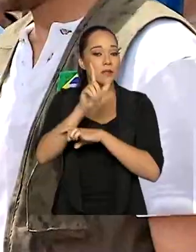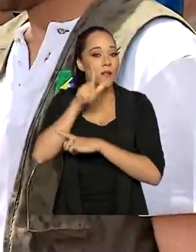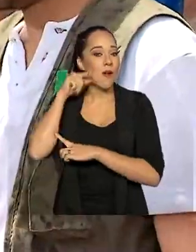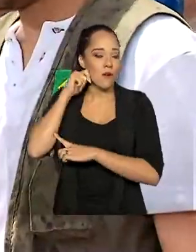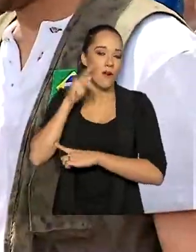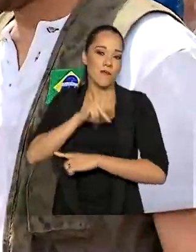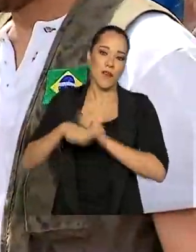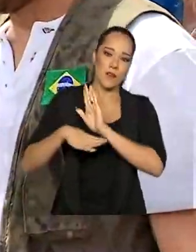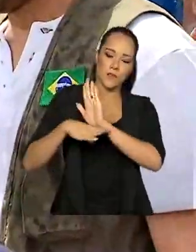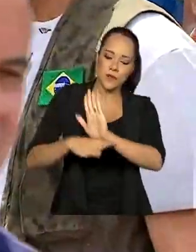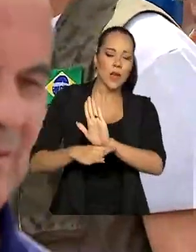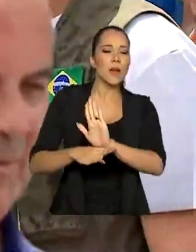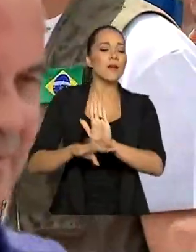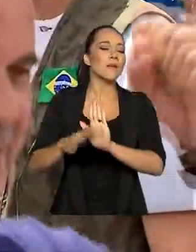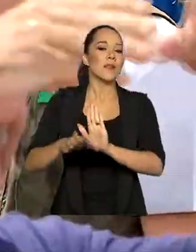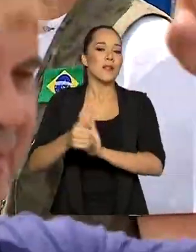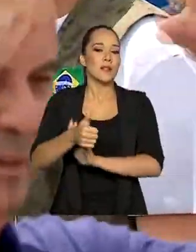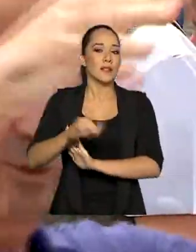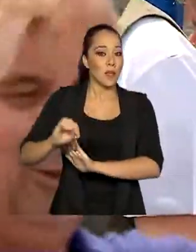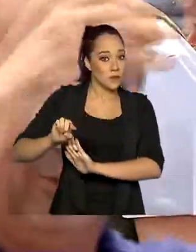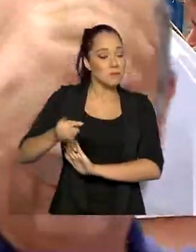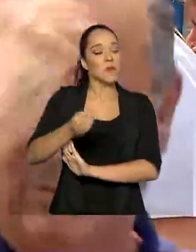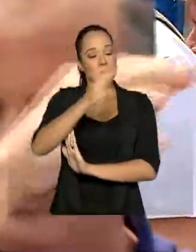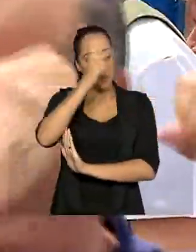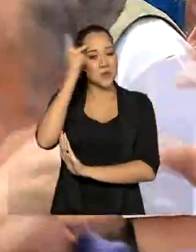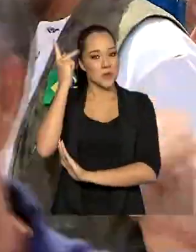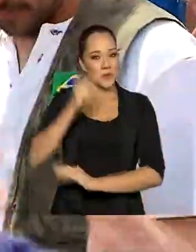beneficiar cerca de 10 mil pessoas.